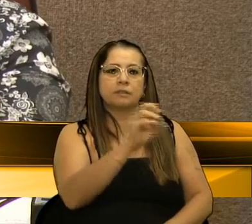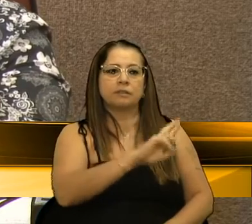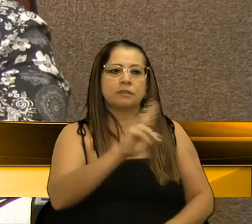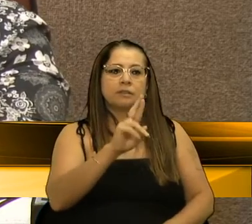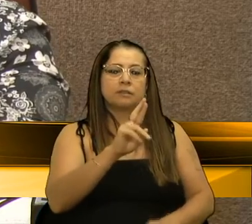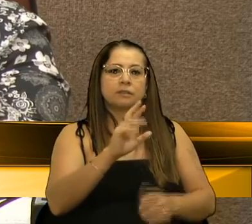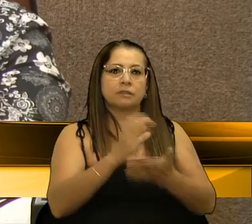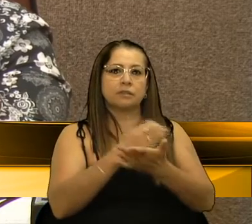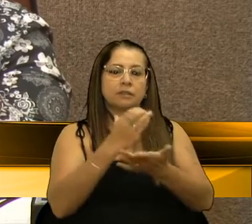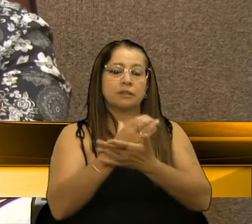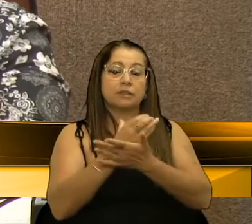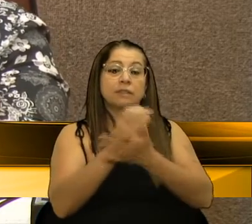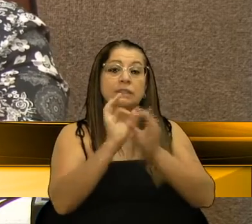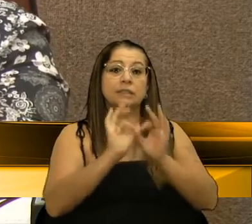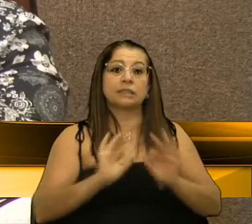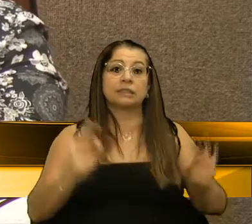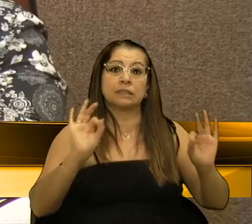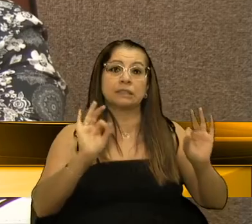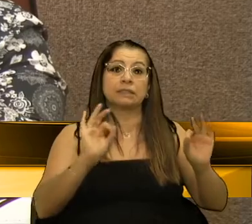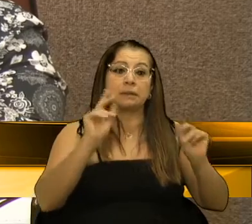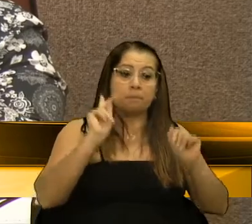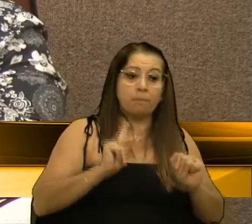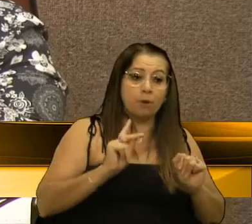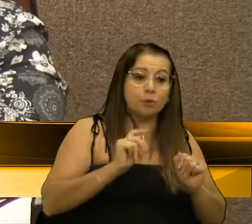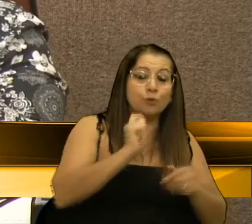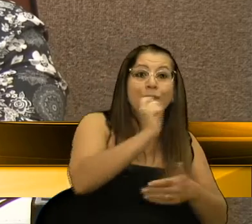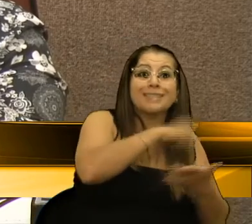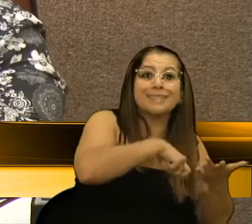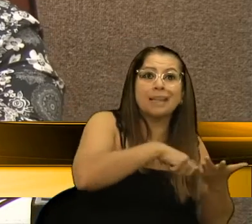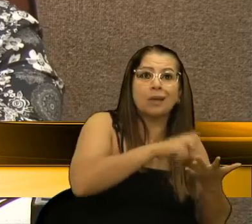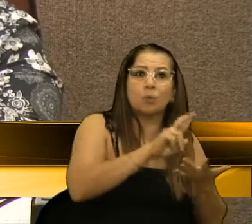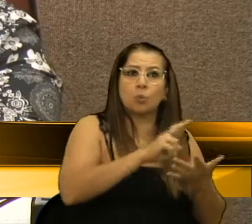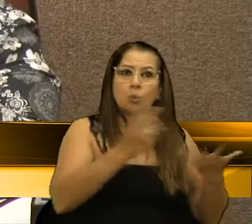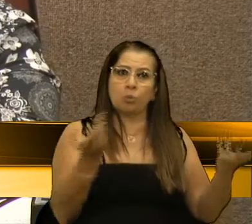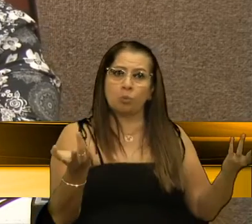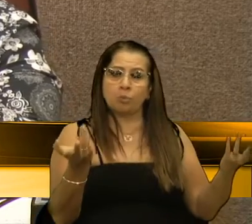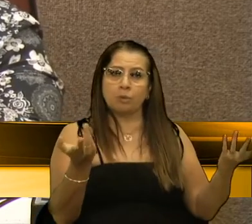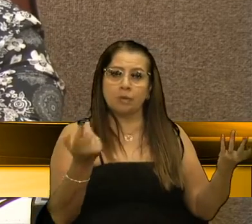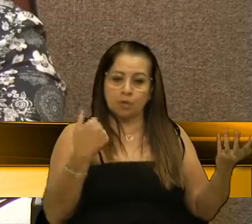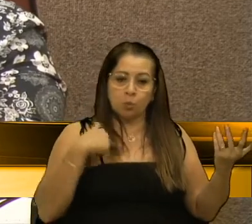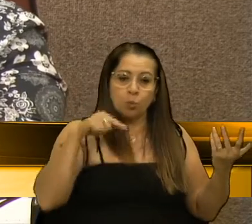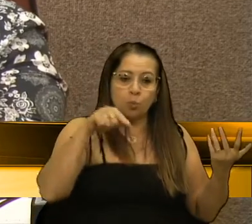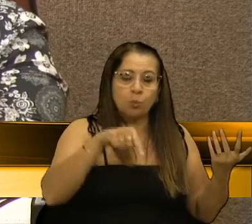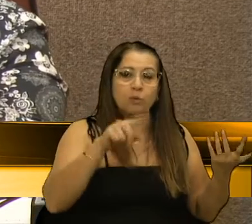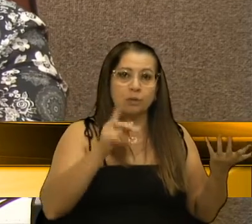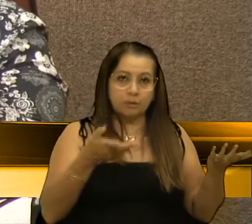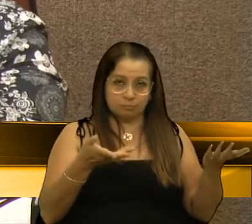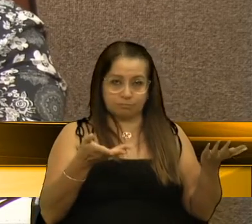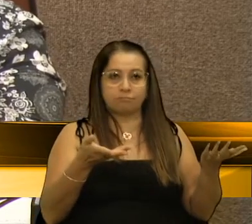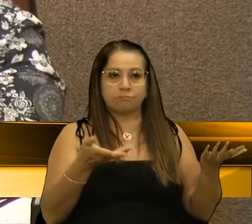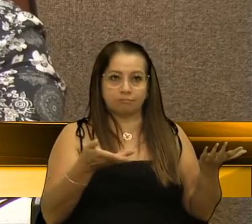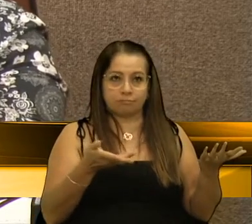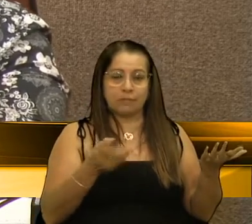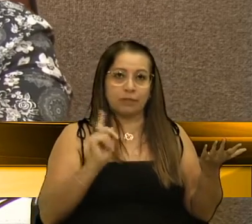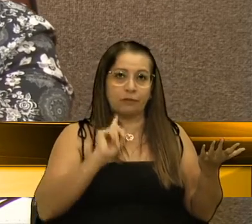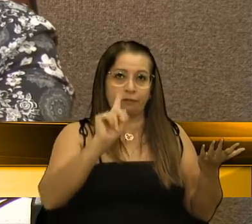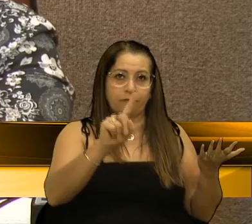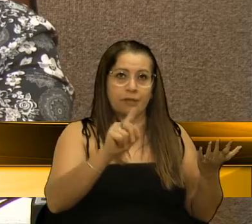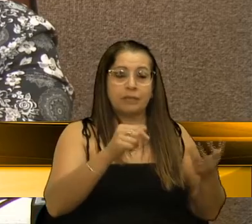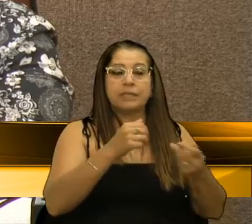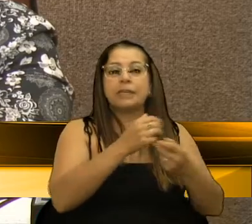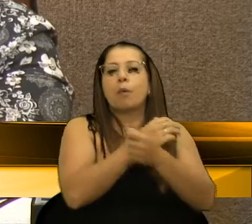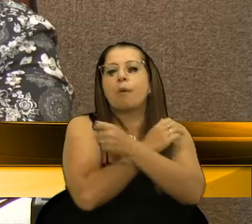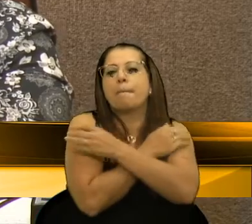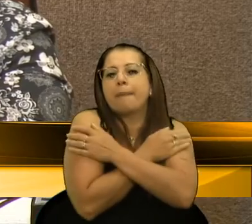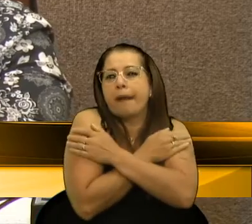simples, para que as pessoas possam assinar ali o nome e dizer, eu estive aqui, eu vim aqui te dar um abraço.